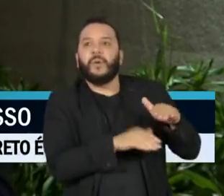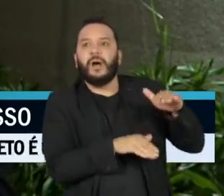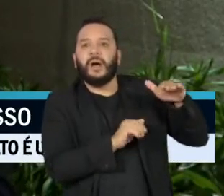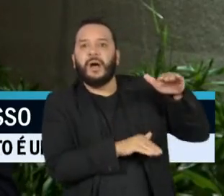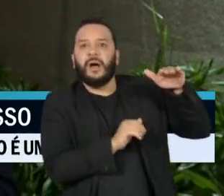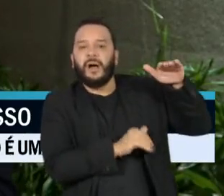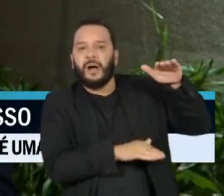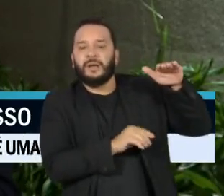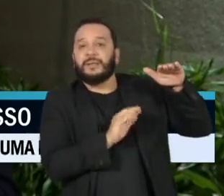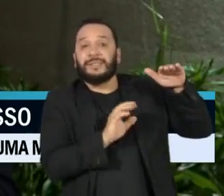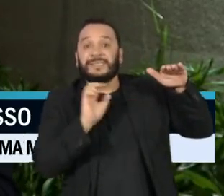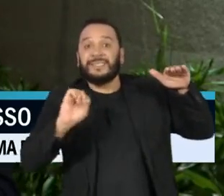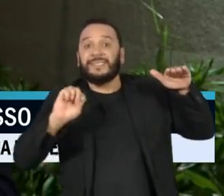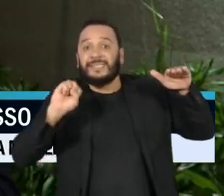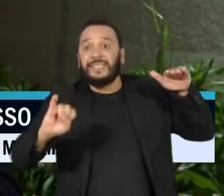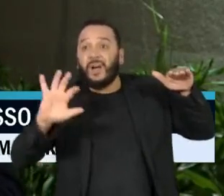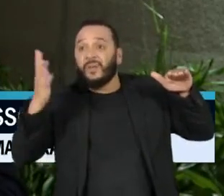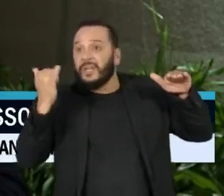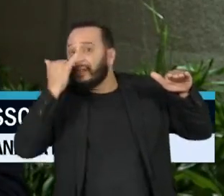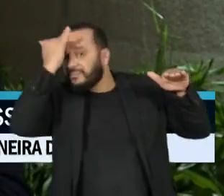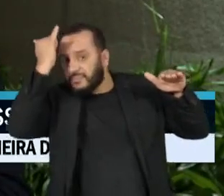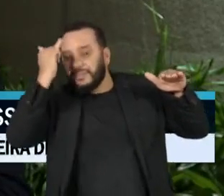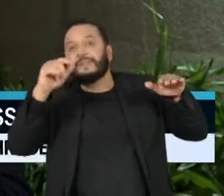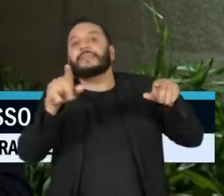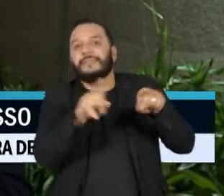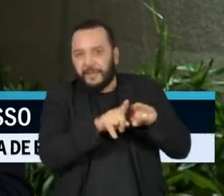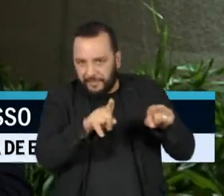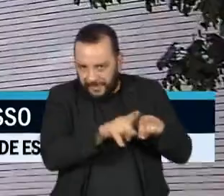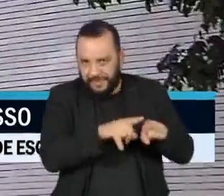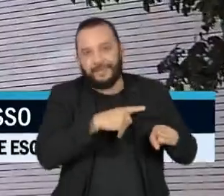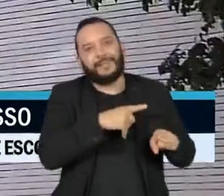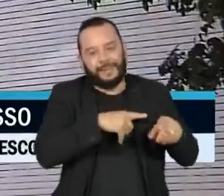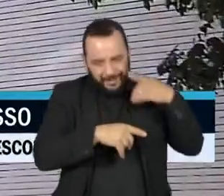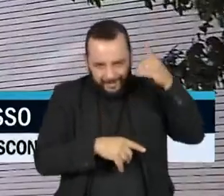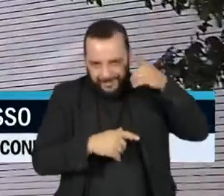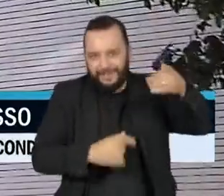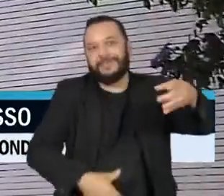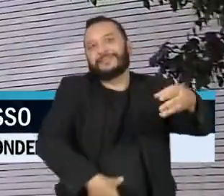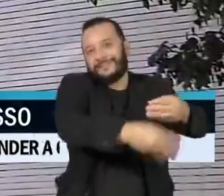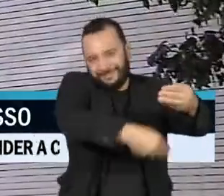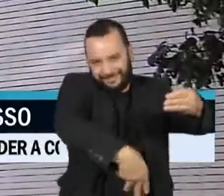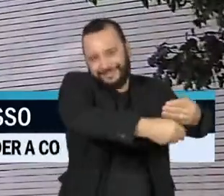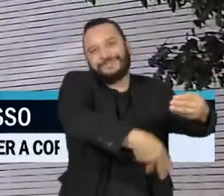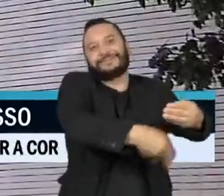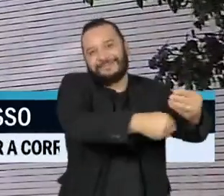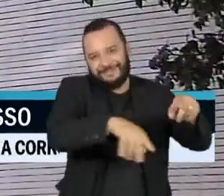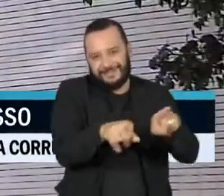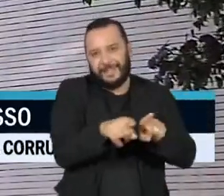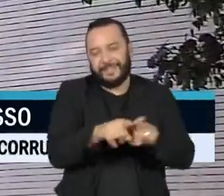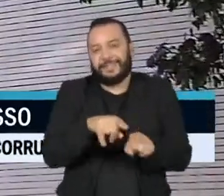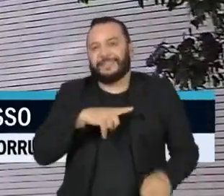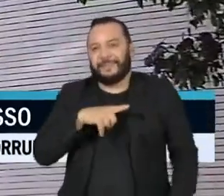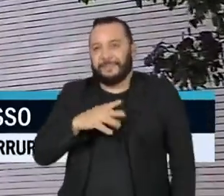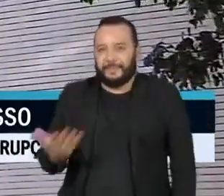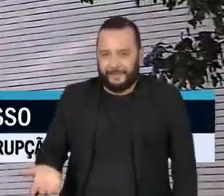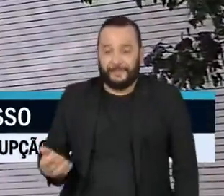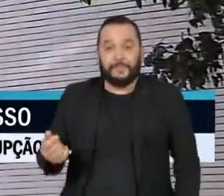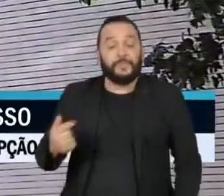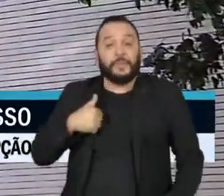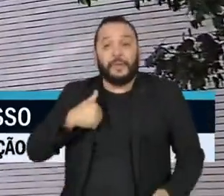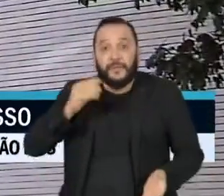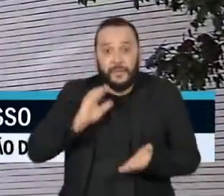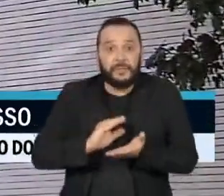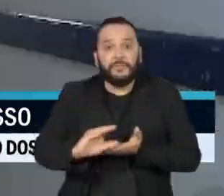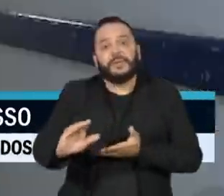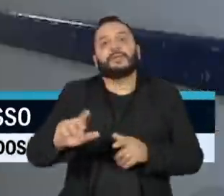atendimento de imprevistos e emendas parlamentares, por exemplo. Com isso, os investimentos caem em quase um terço comparado a